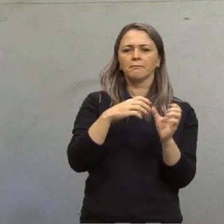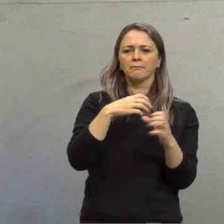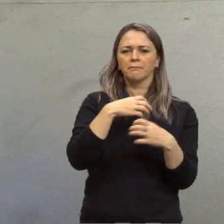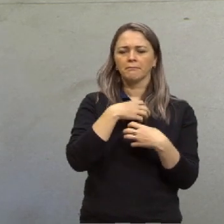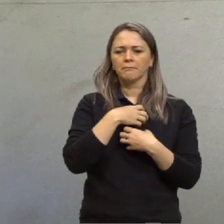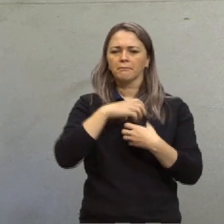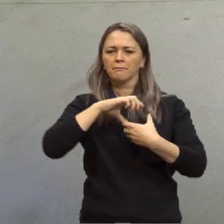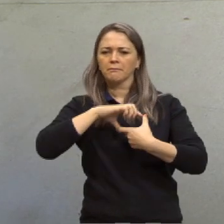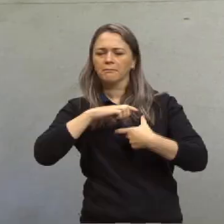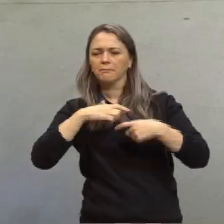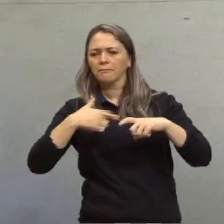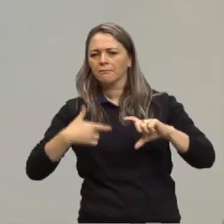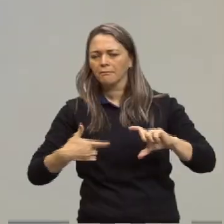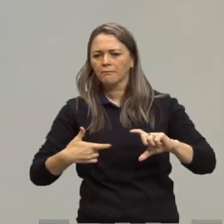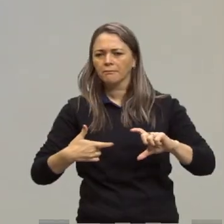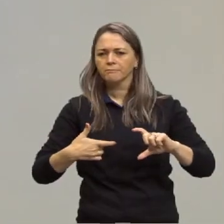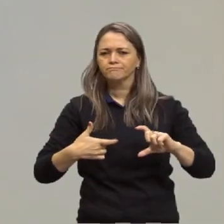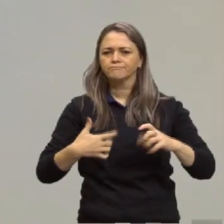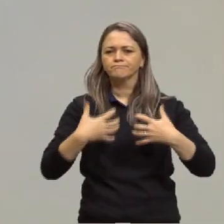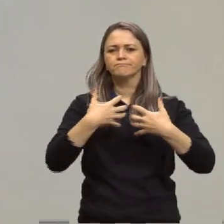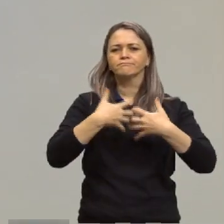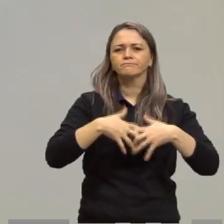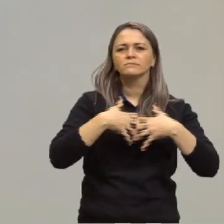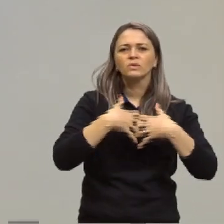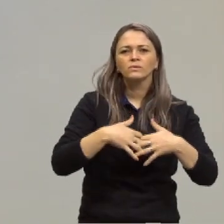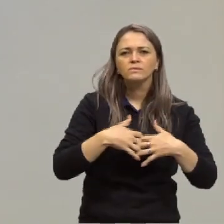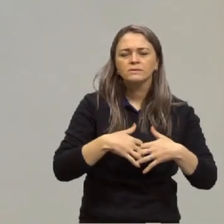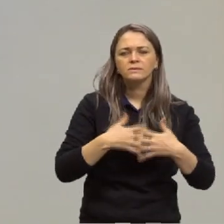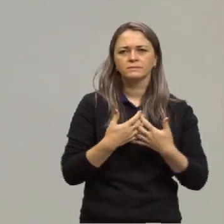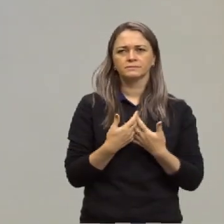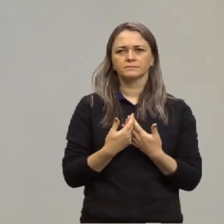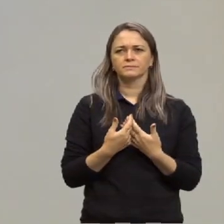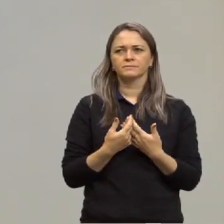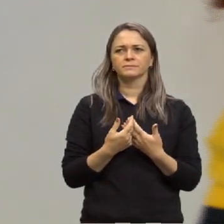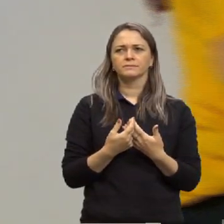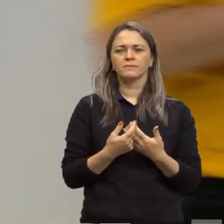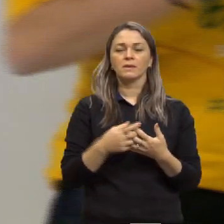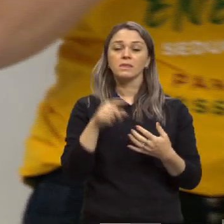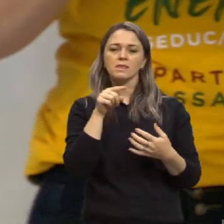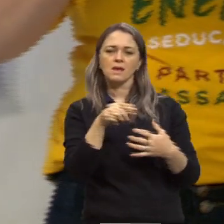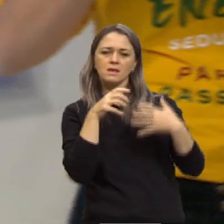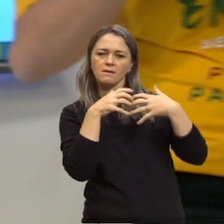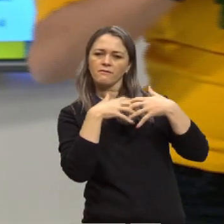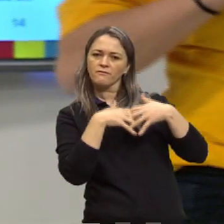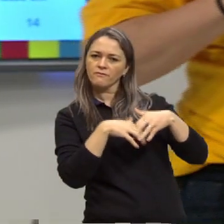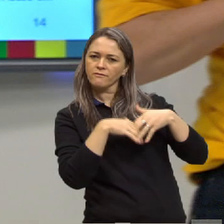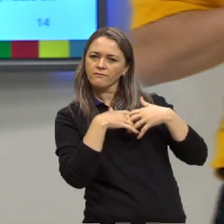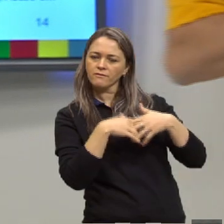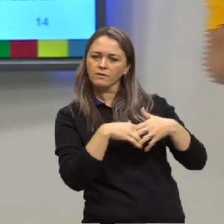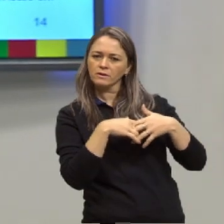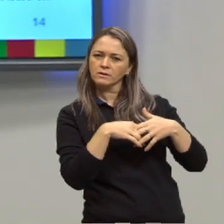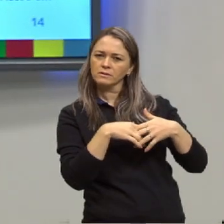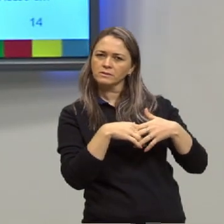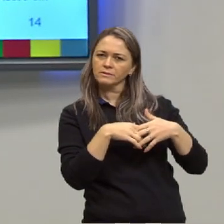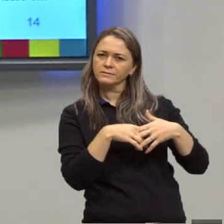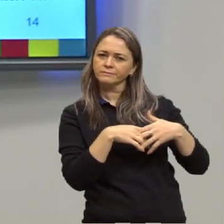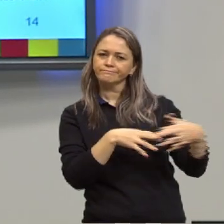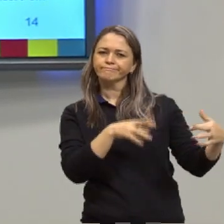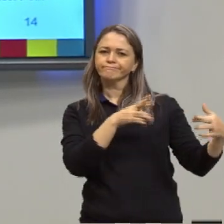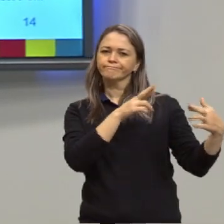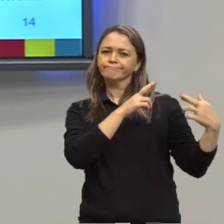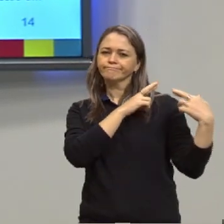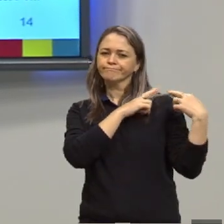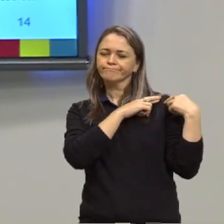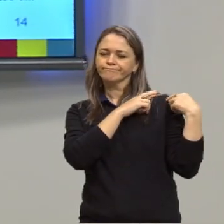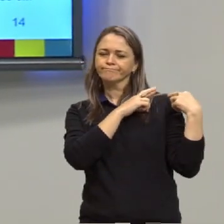ter uma função. E é essa função que vai ser responsável por